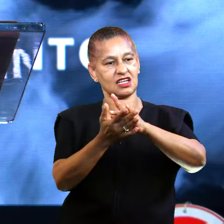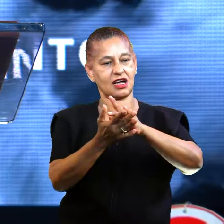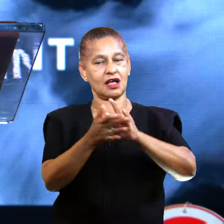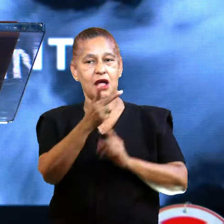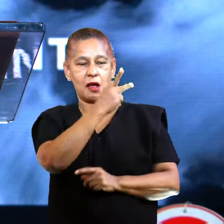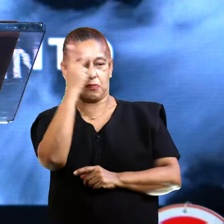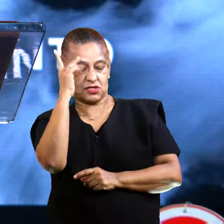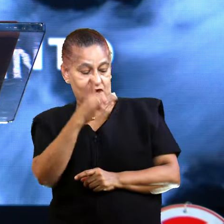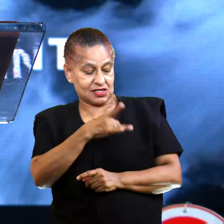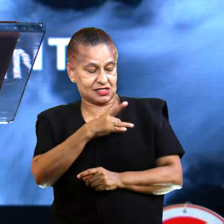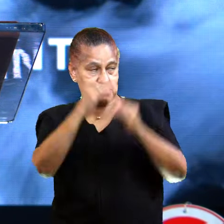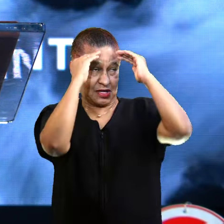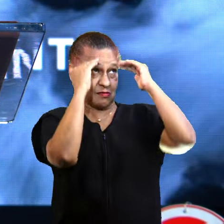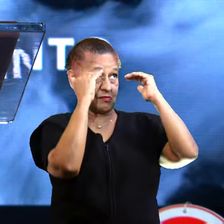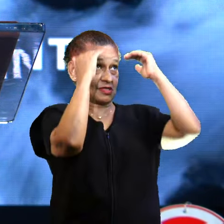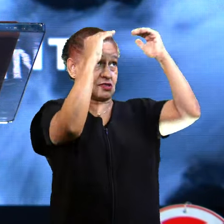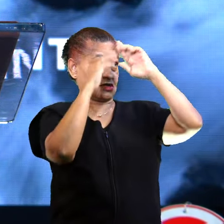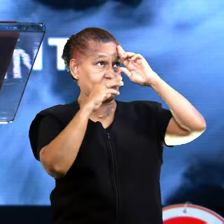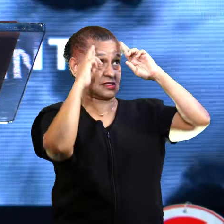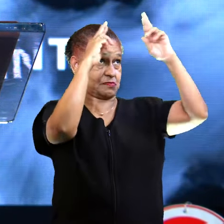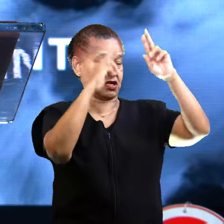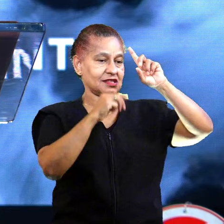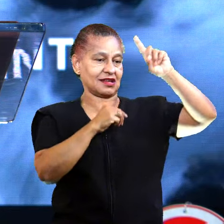maligno não toca.